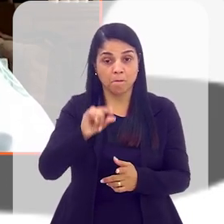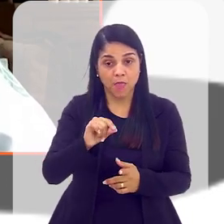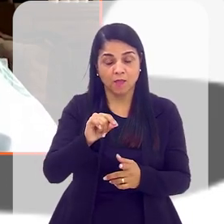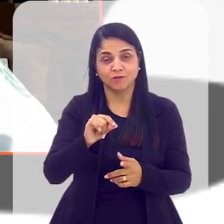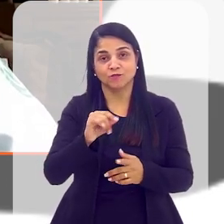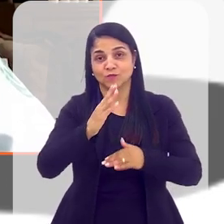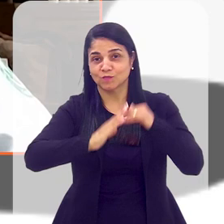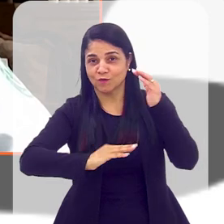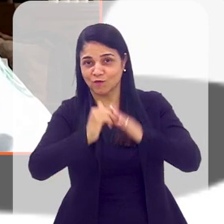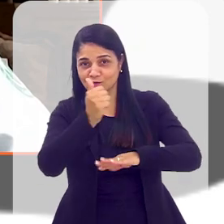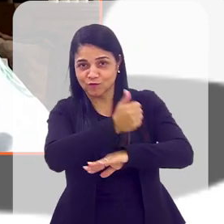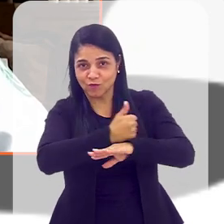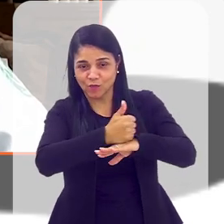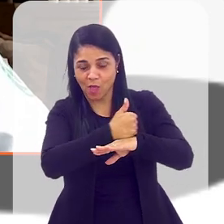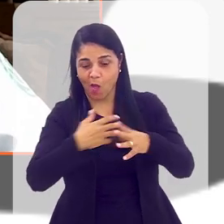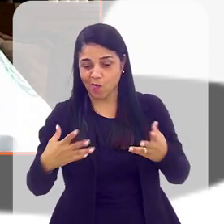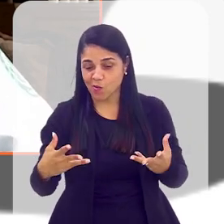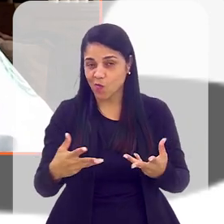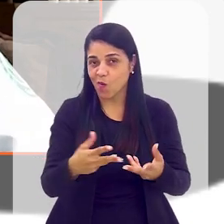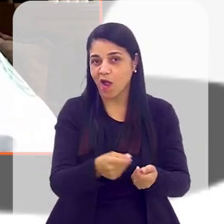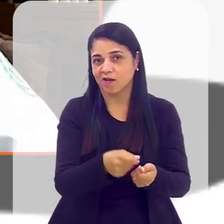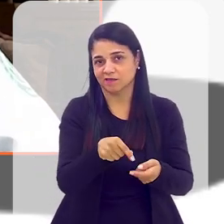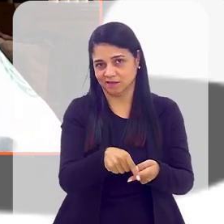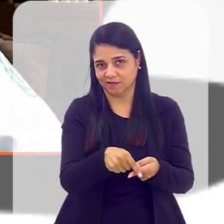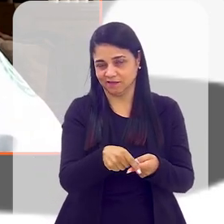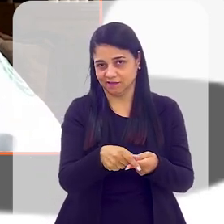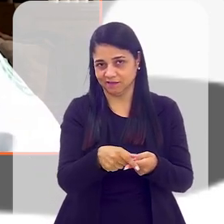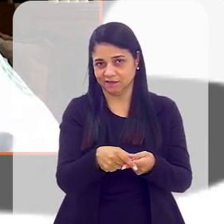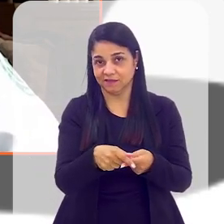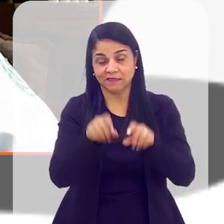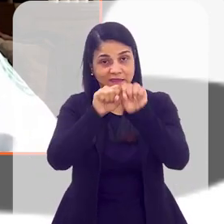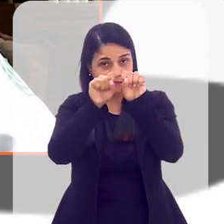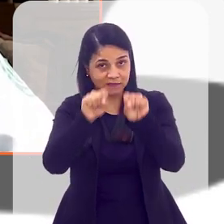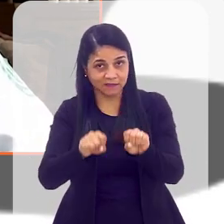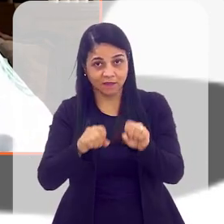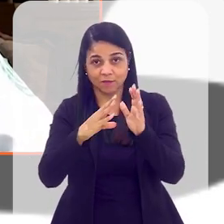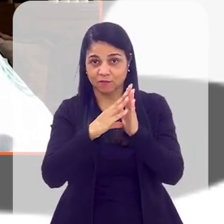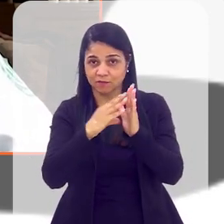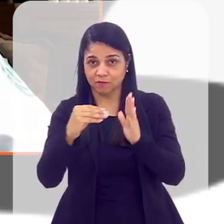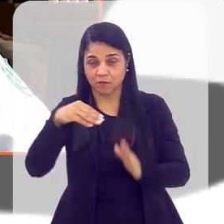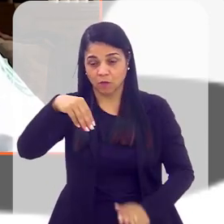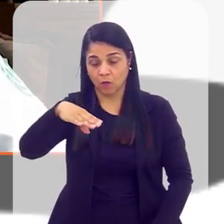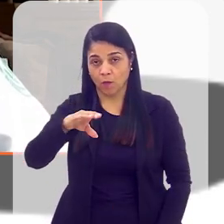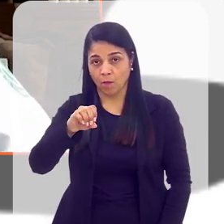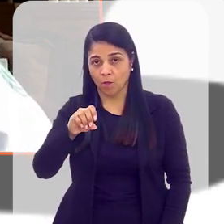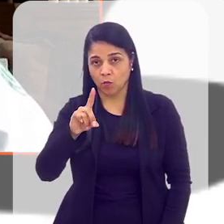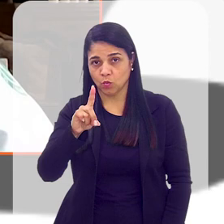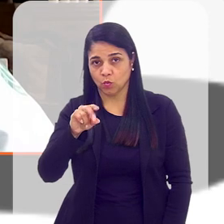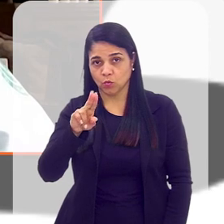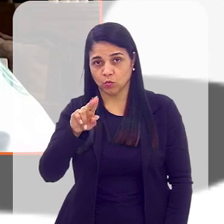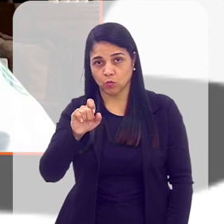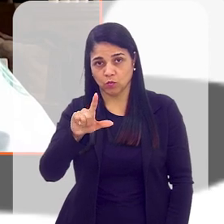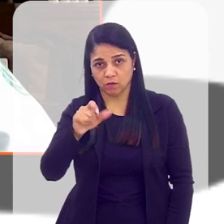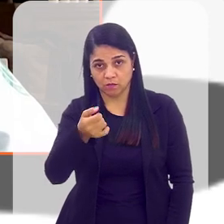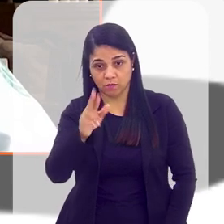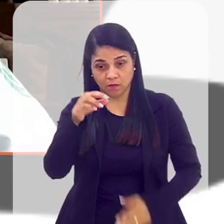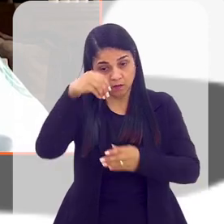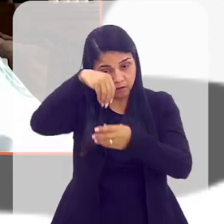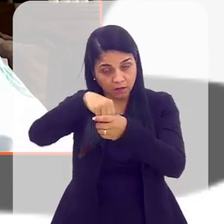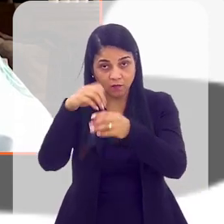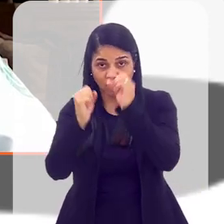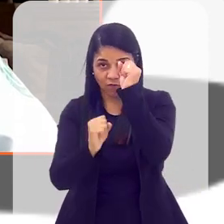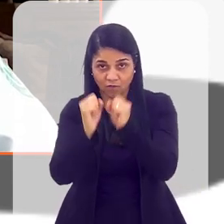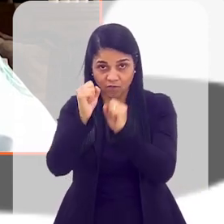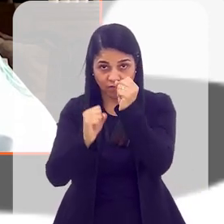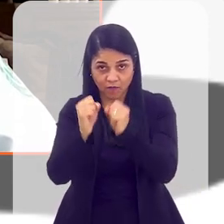A gente usa menos mão de obra que uma mão de obra mais qualificada, digamos assim. Tem sistemas modulares, por exemplo, que se desenvolvem mais dentro das fábricas,